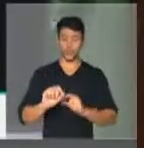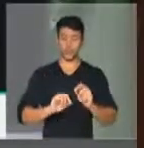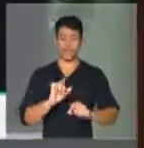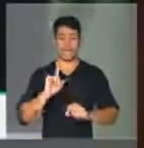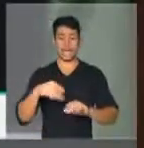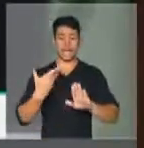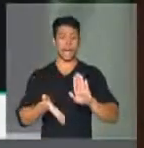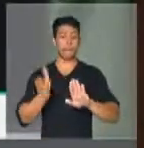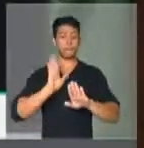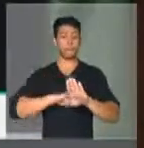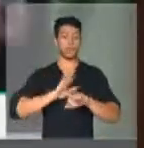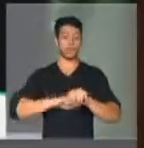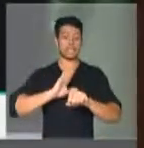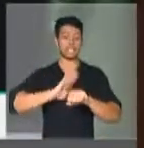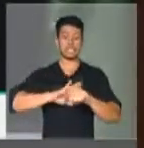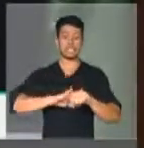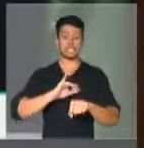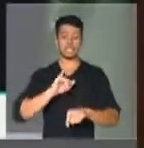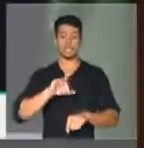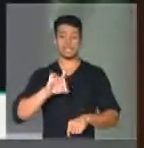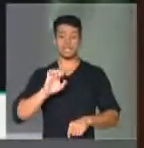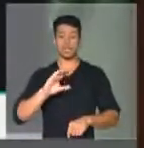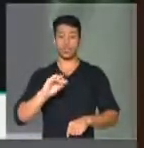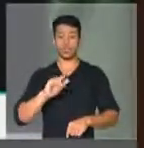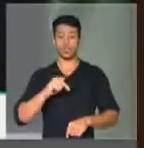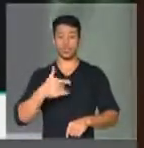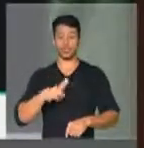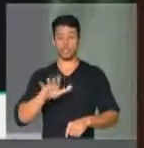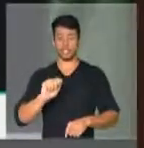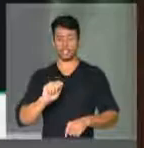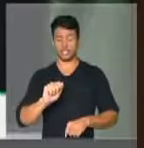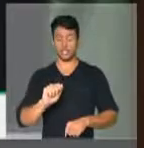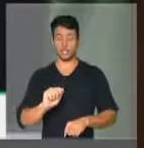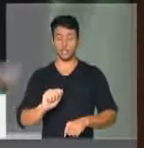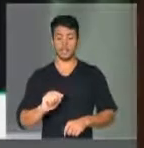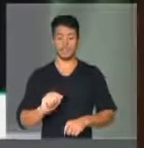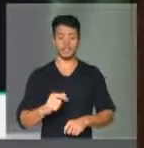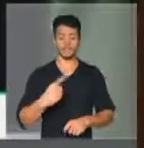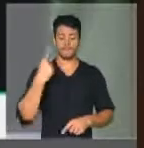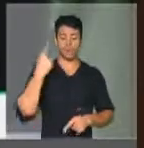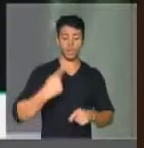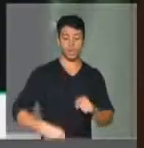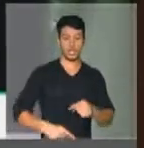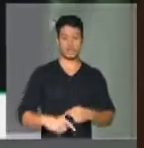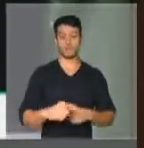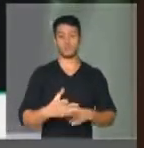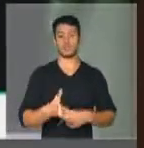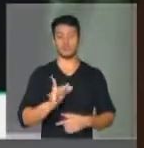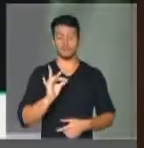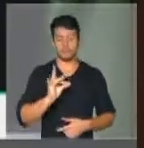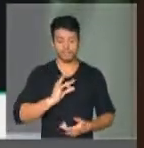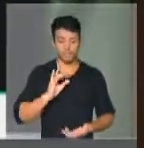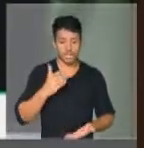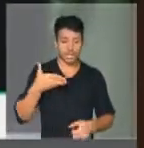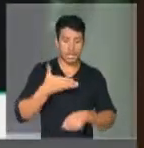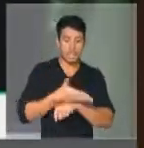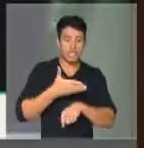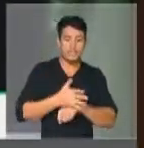ideologia que exclui a possibilidade do conhecimento e isso é